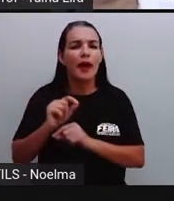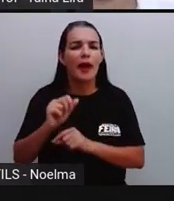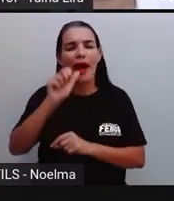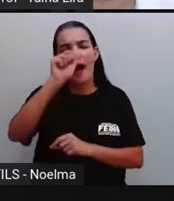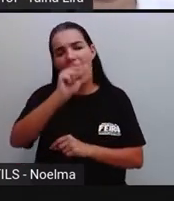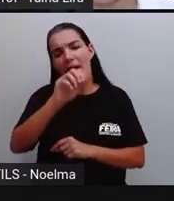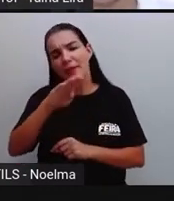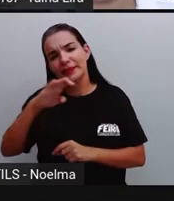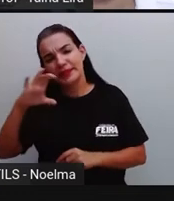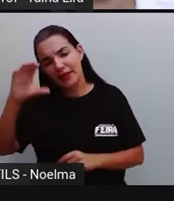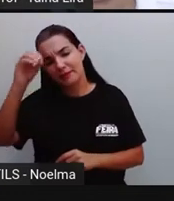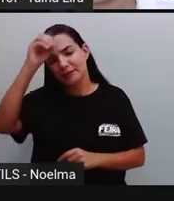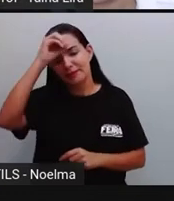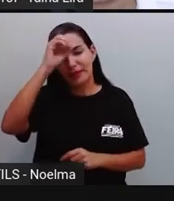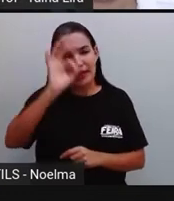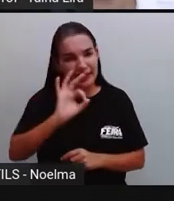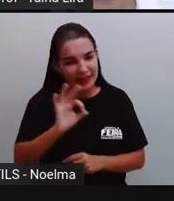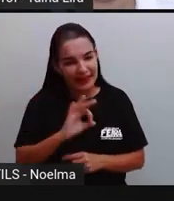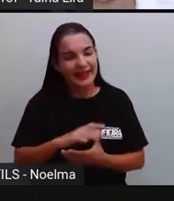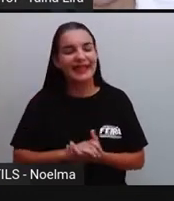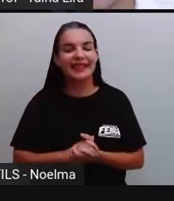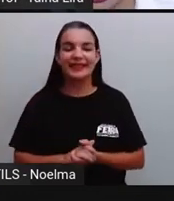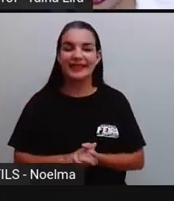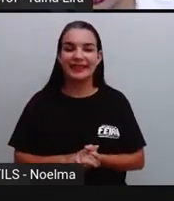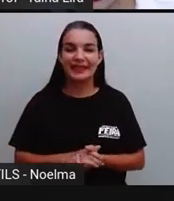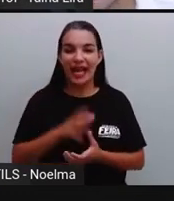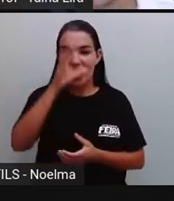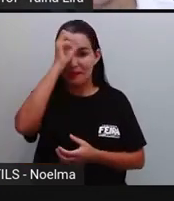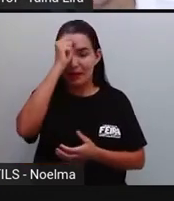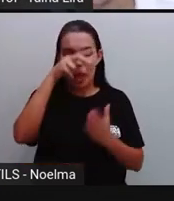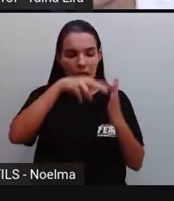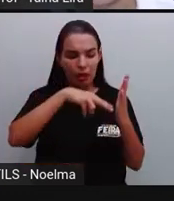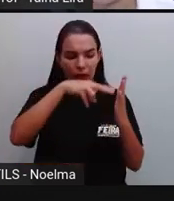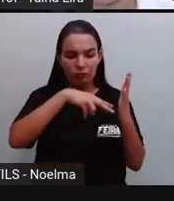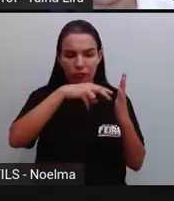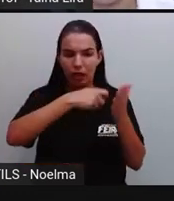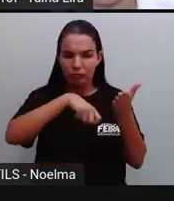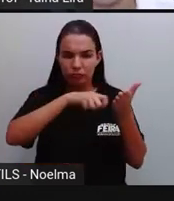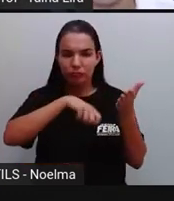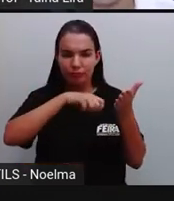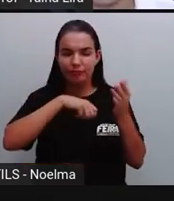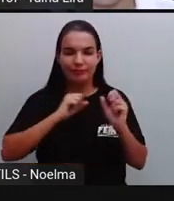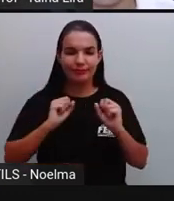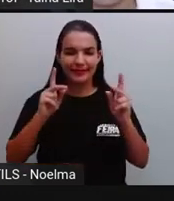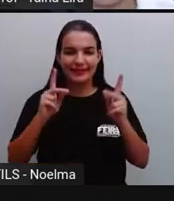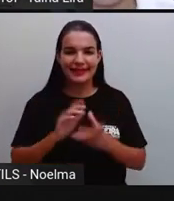alfabetizando, ajudando aí no processo, né, da aquisição da leitura e da escrita, tá bom?